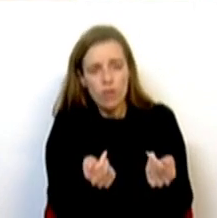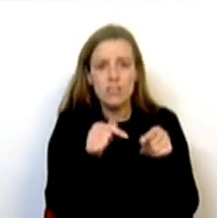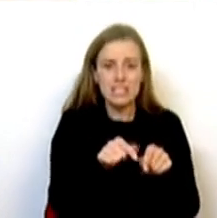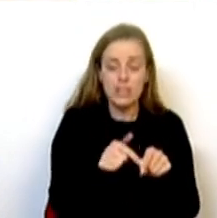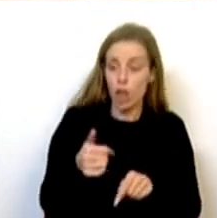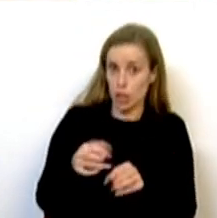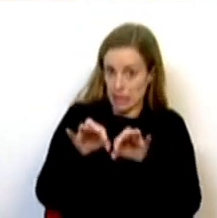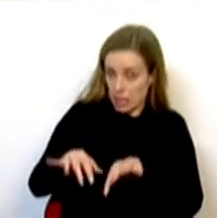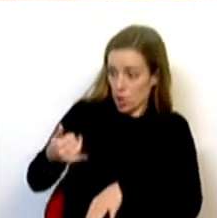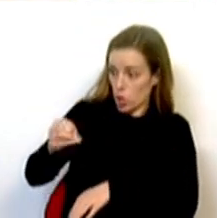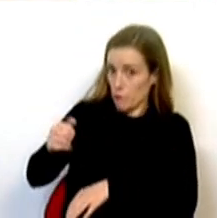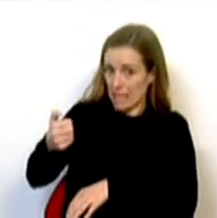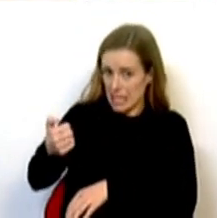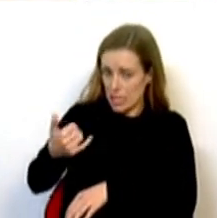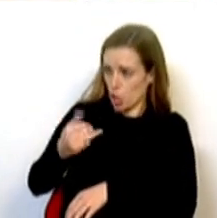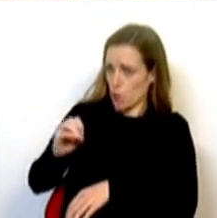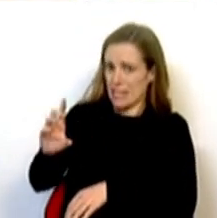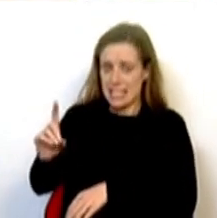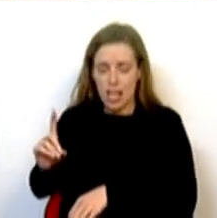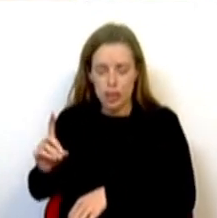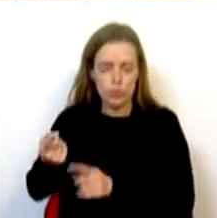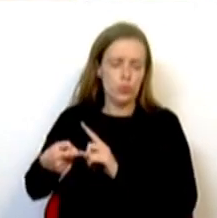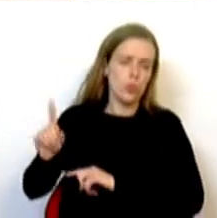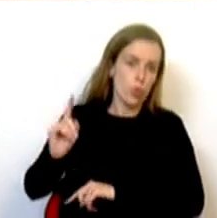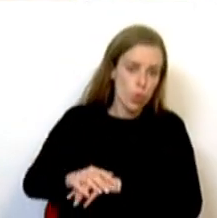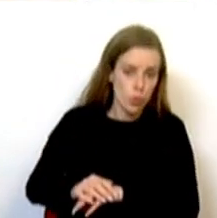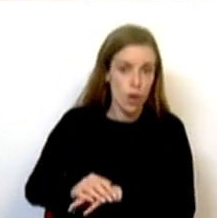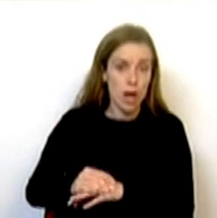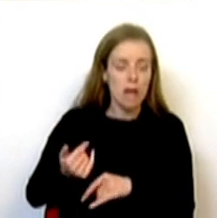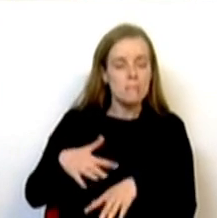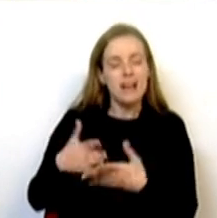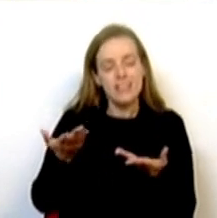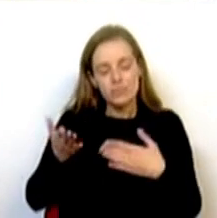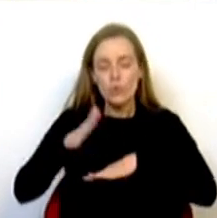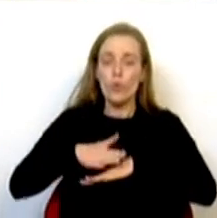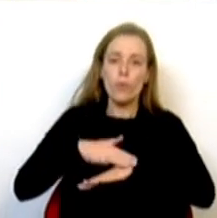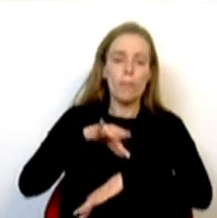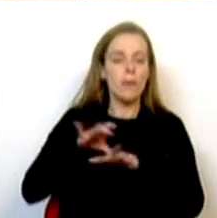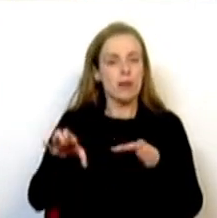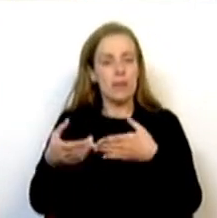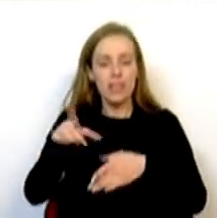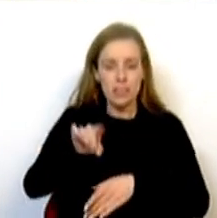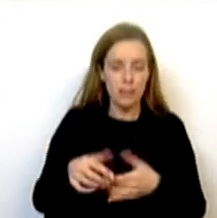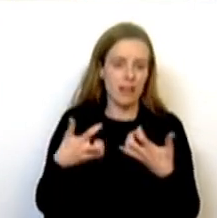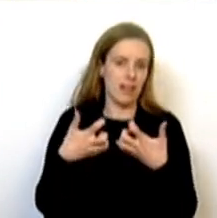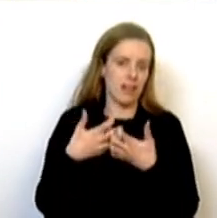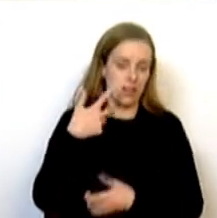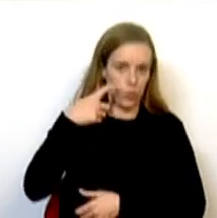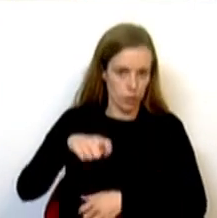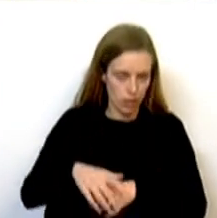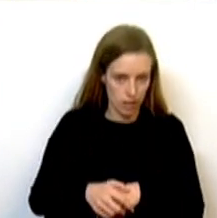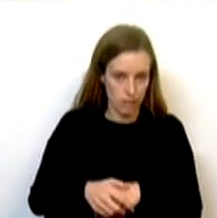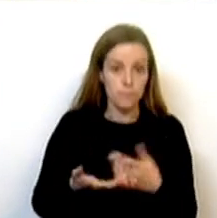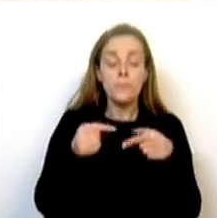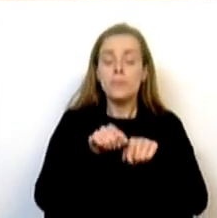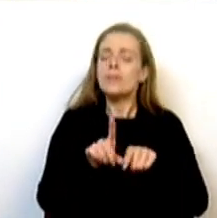2015, em 2016, mas que deriva, em grande medida, quer da pandemia, quer da guerra que temos na Ucrânia. Assim como